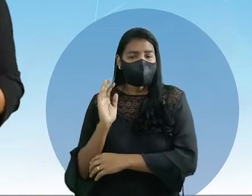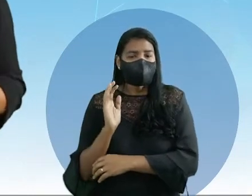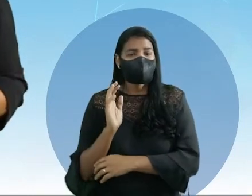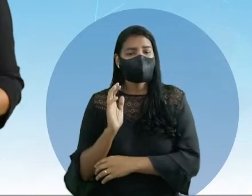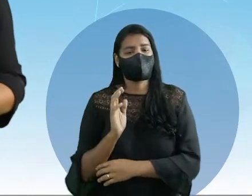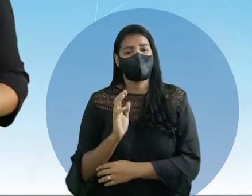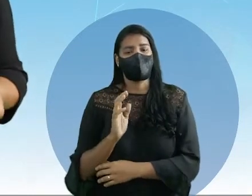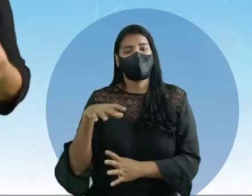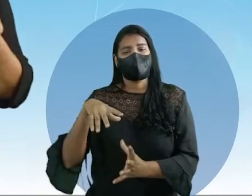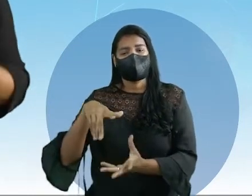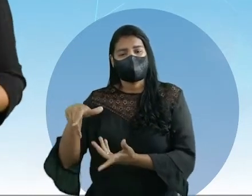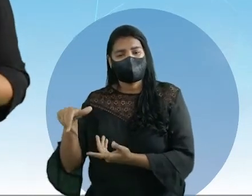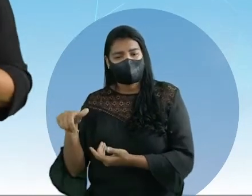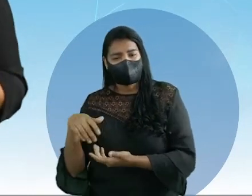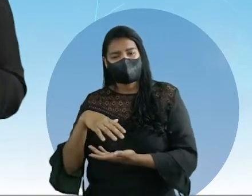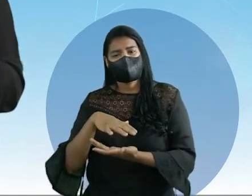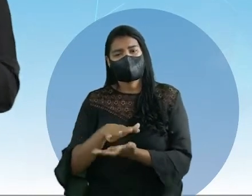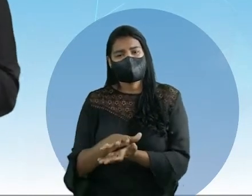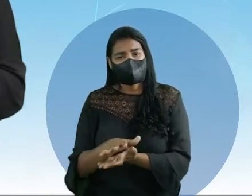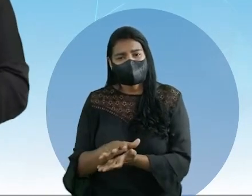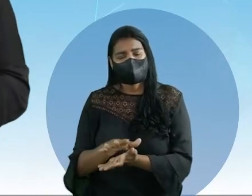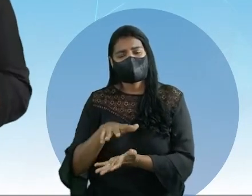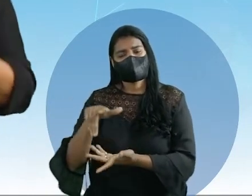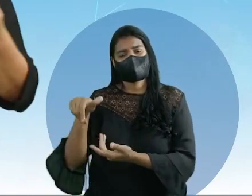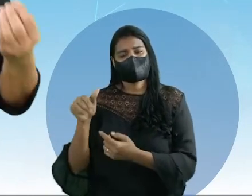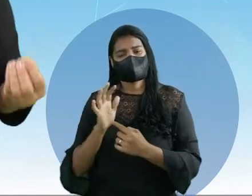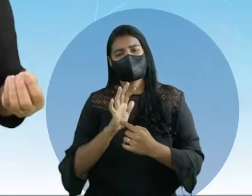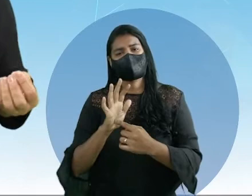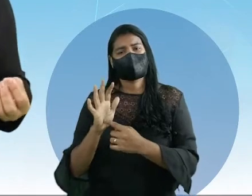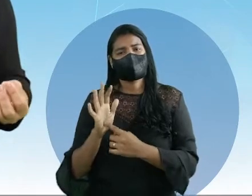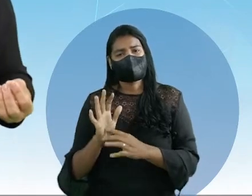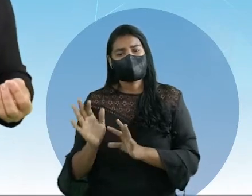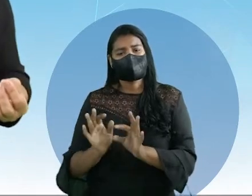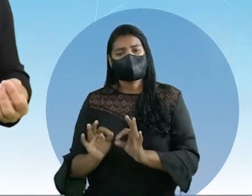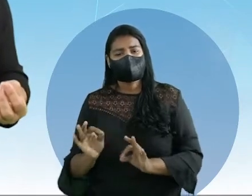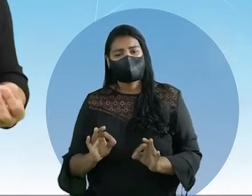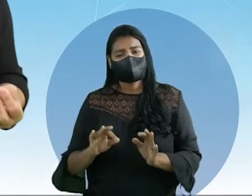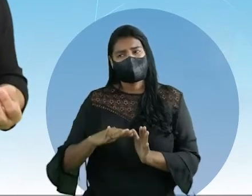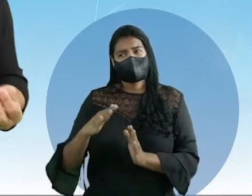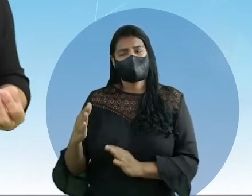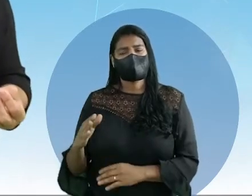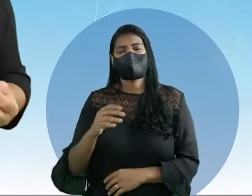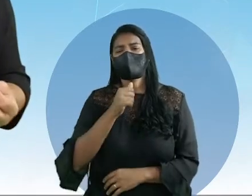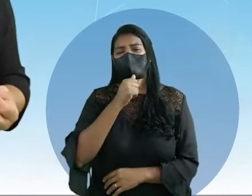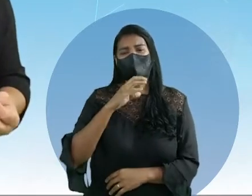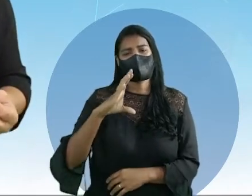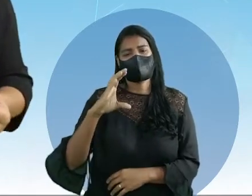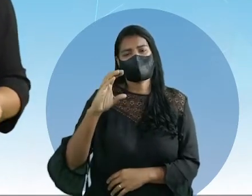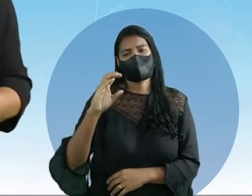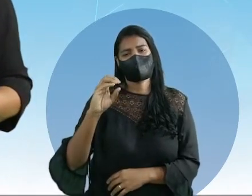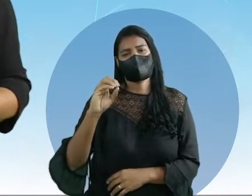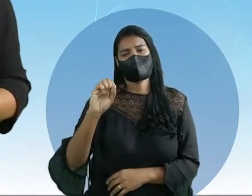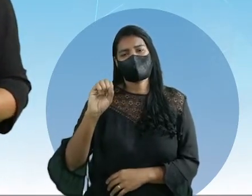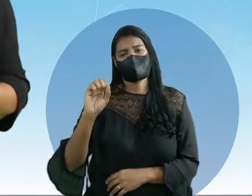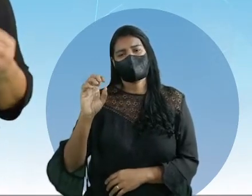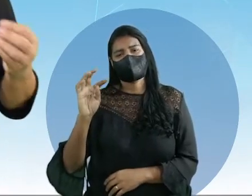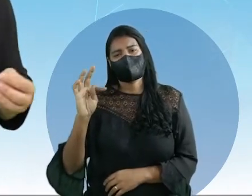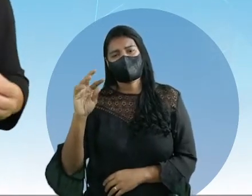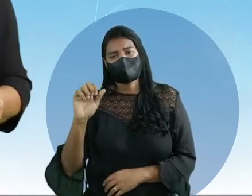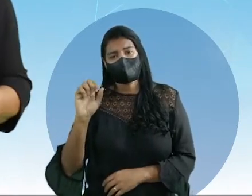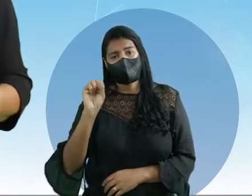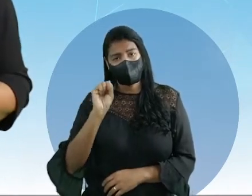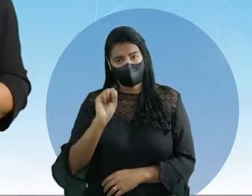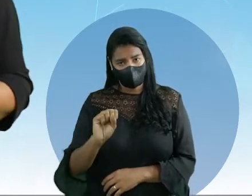infelizmente. E as maiores regiões contínuas estão na costa do descobrimento. São oito reservas, gente,